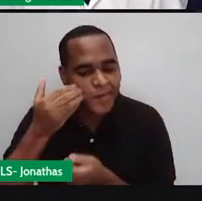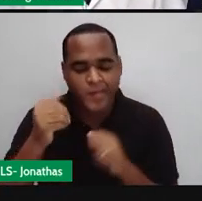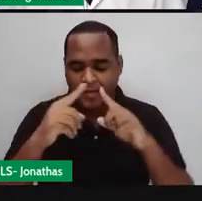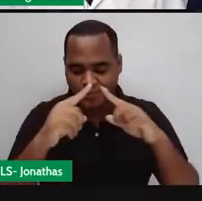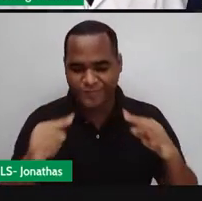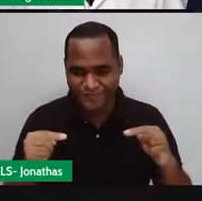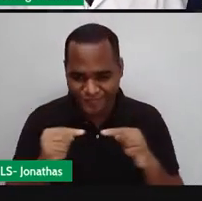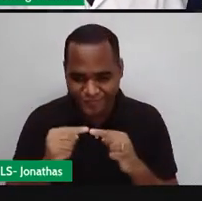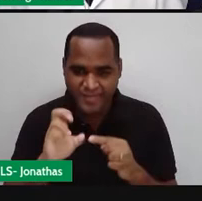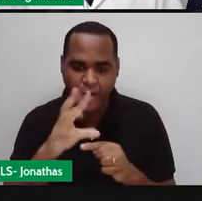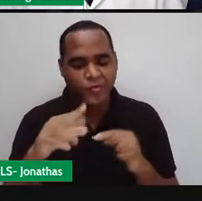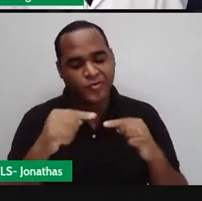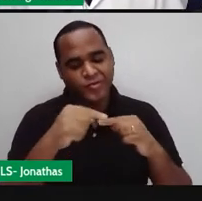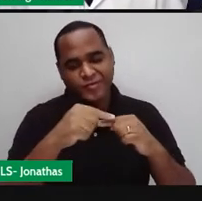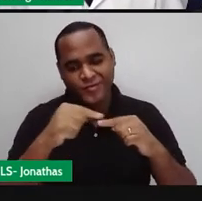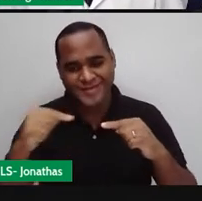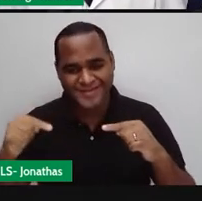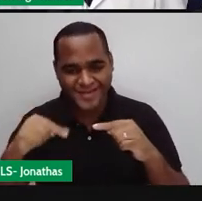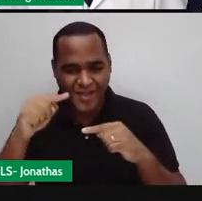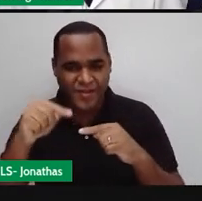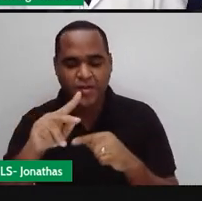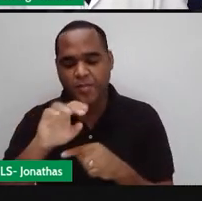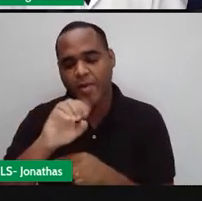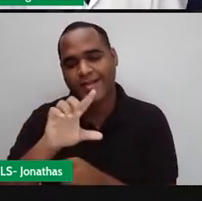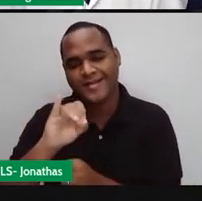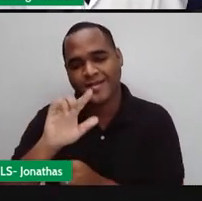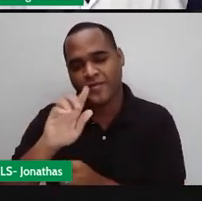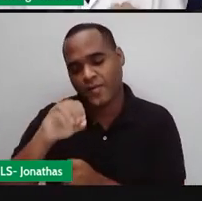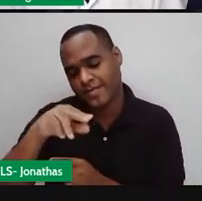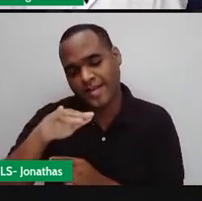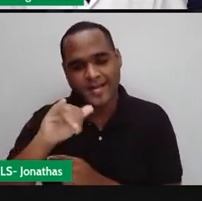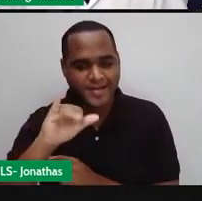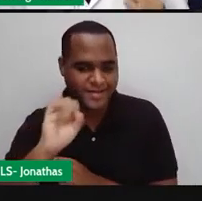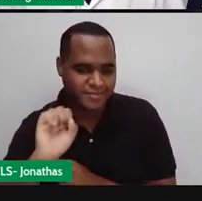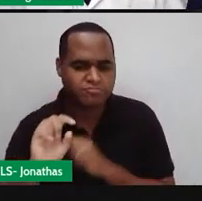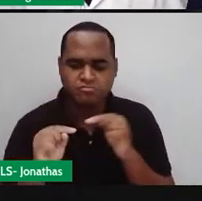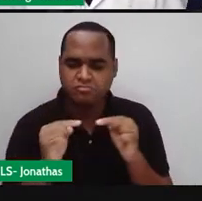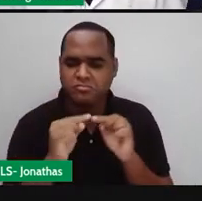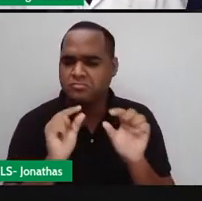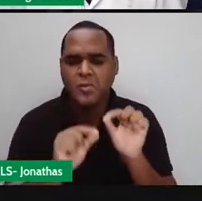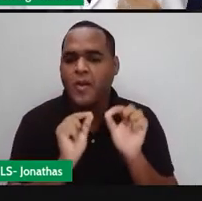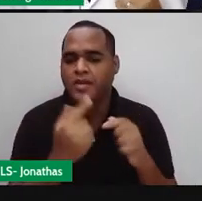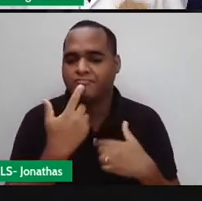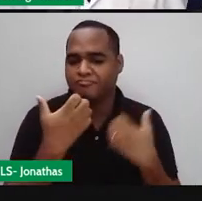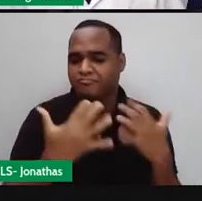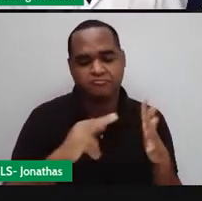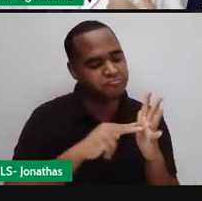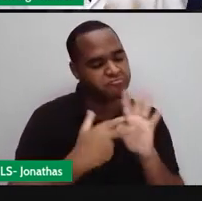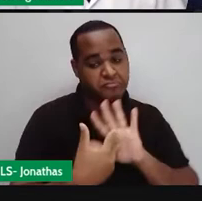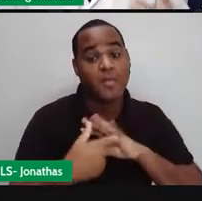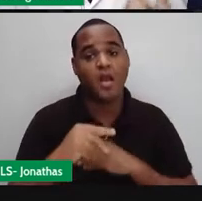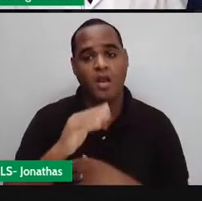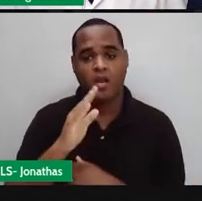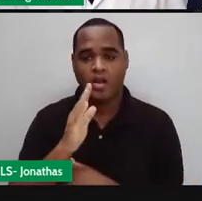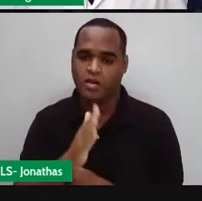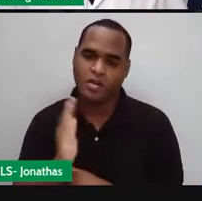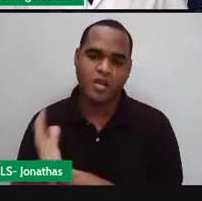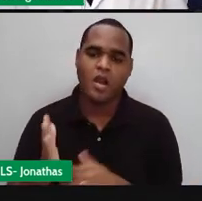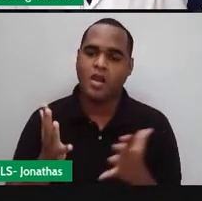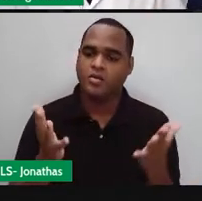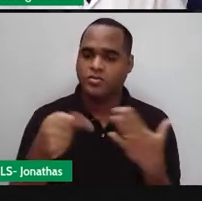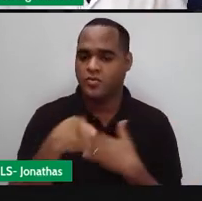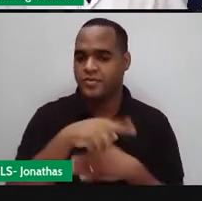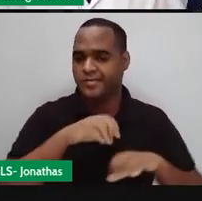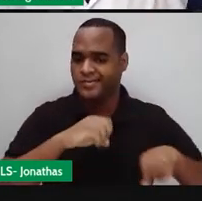em figuras poligonais, tá? Em polígonos, nós já tivemos uma aula